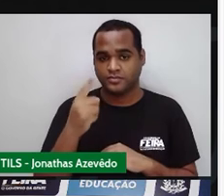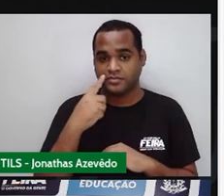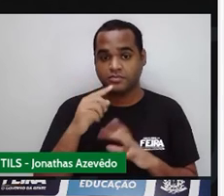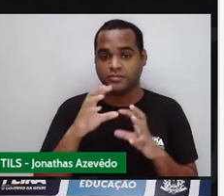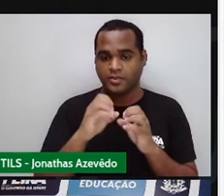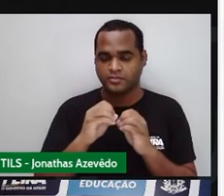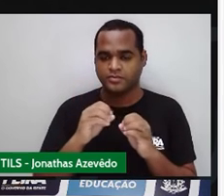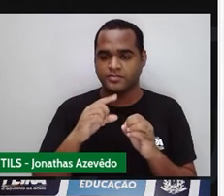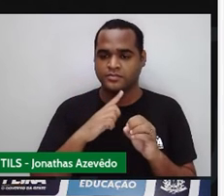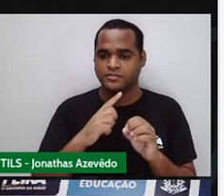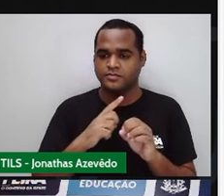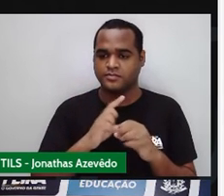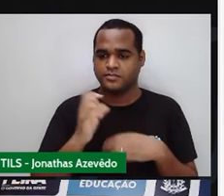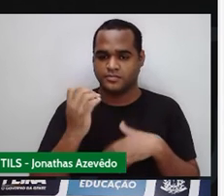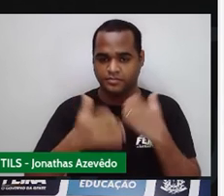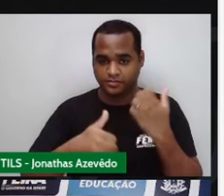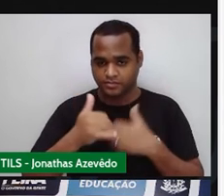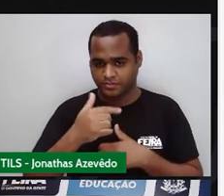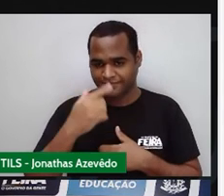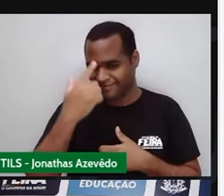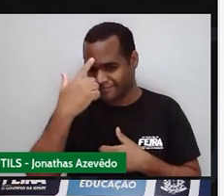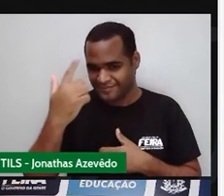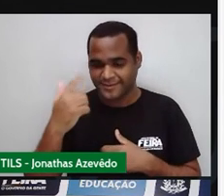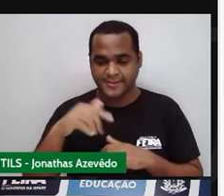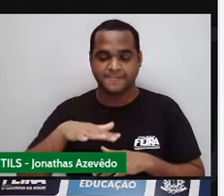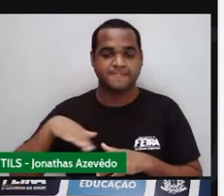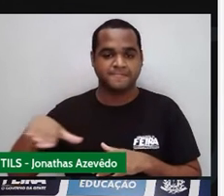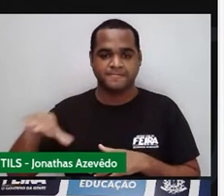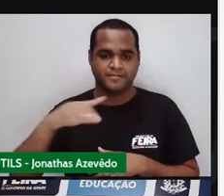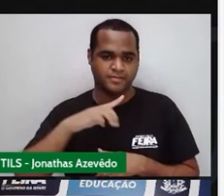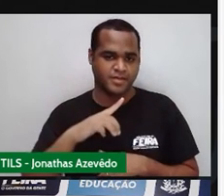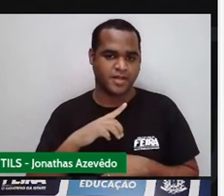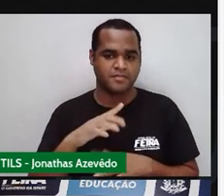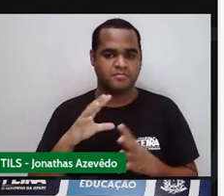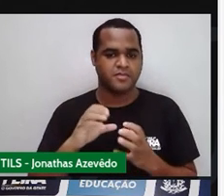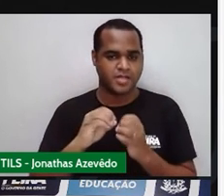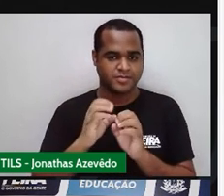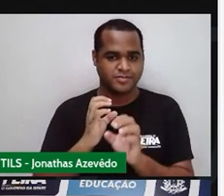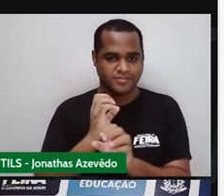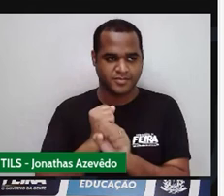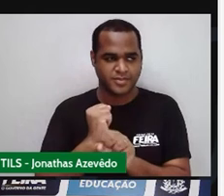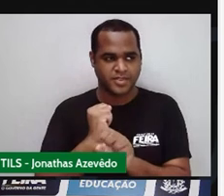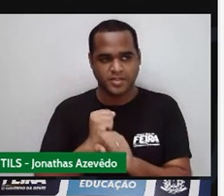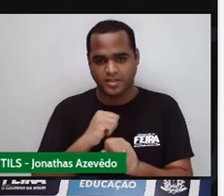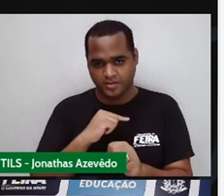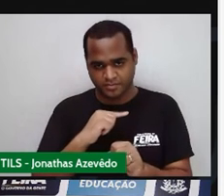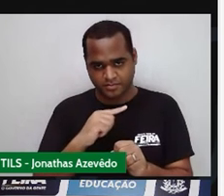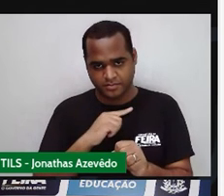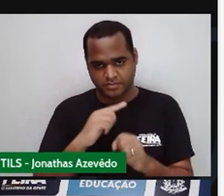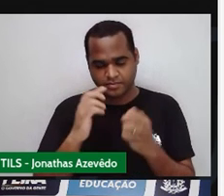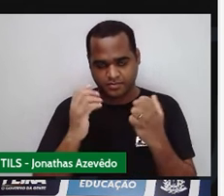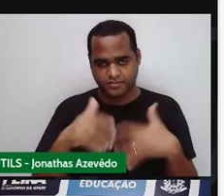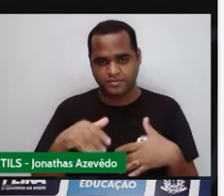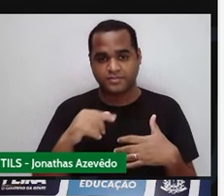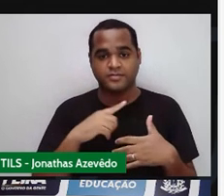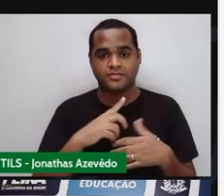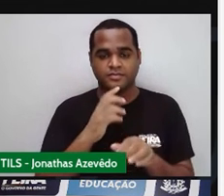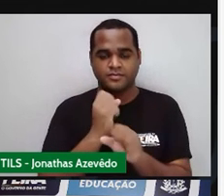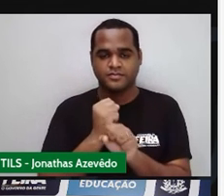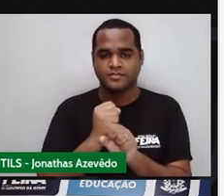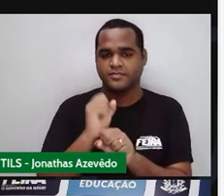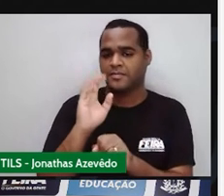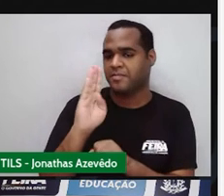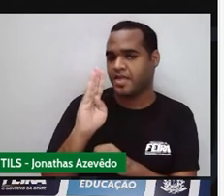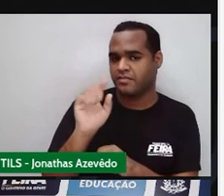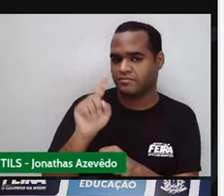a área de qualquer trapézio. É só pegar a base maior do trapézio, somar com a base menor